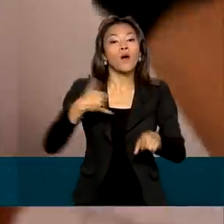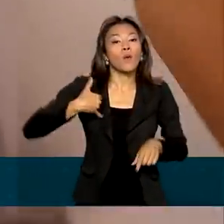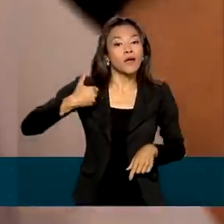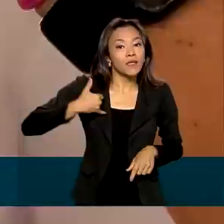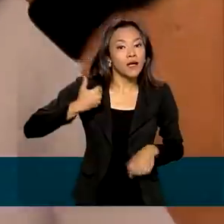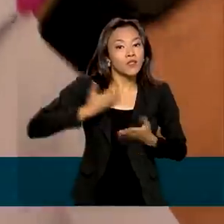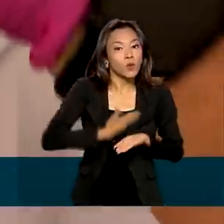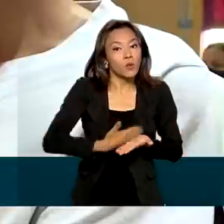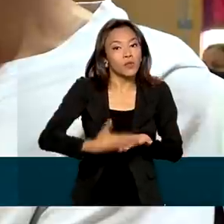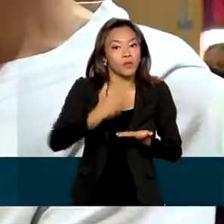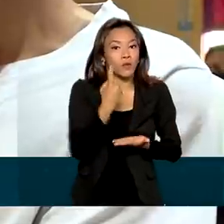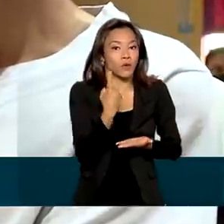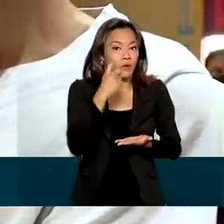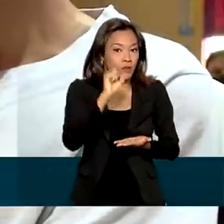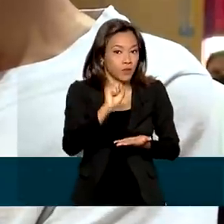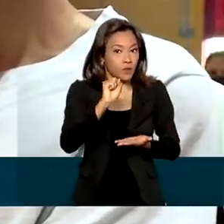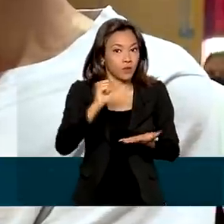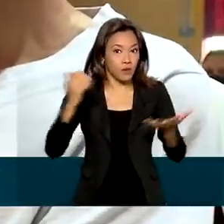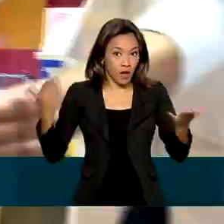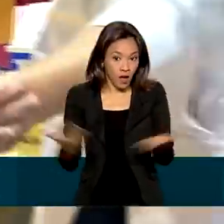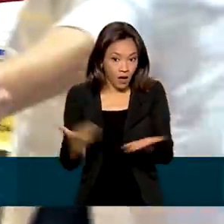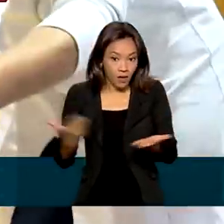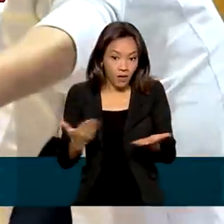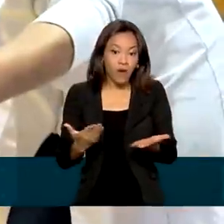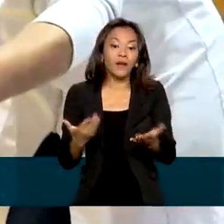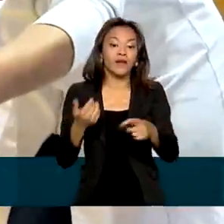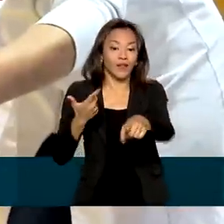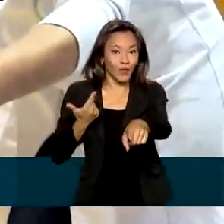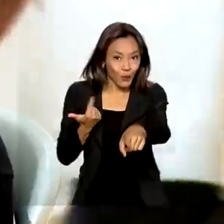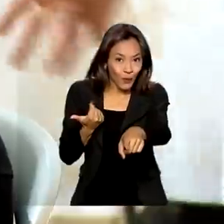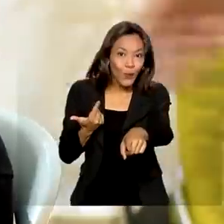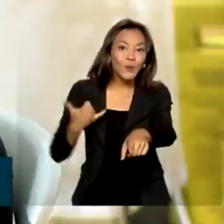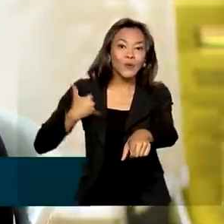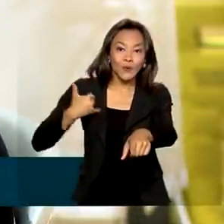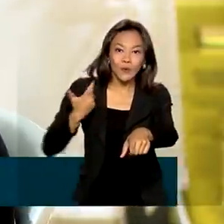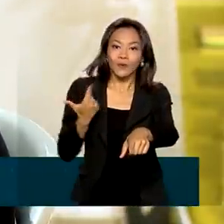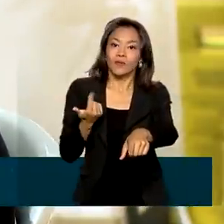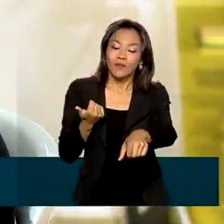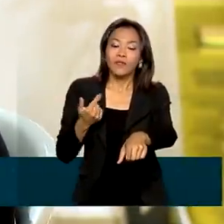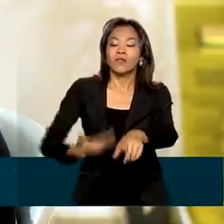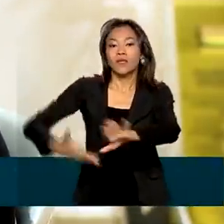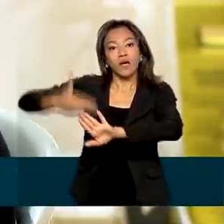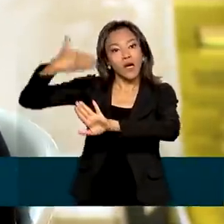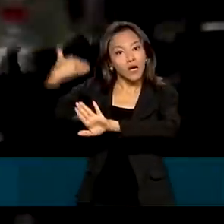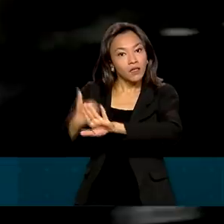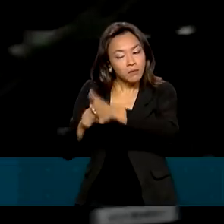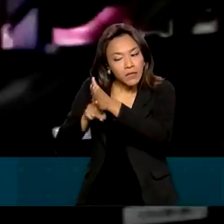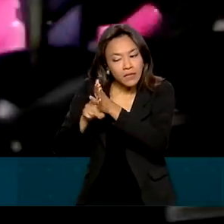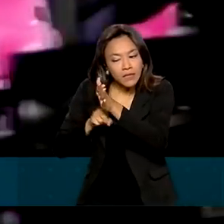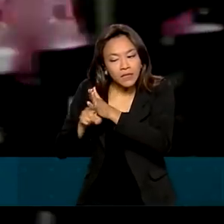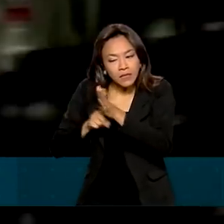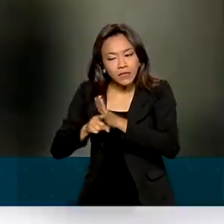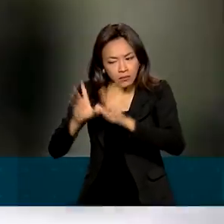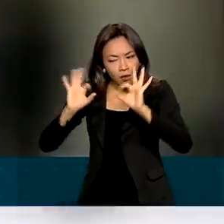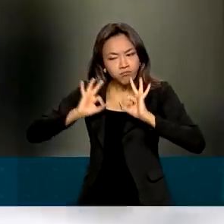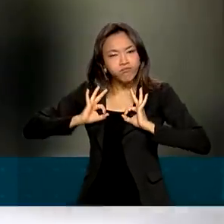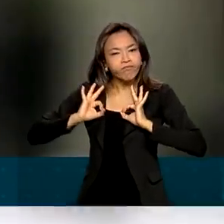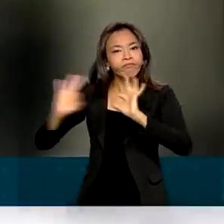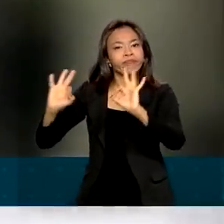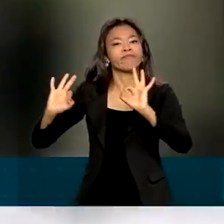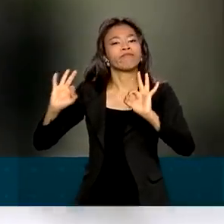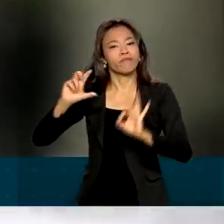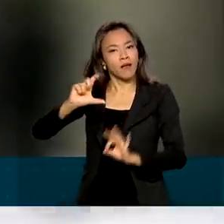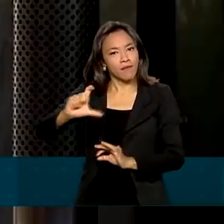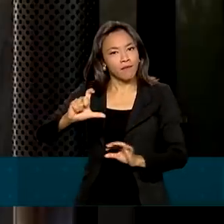de 18 anos, chegou aos maiores de 12 anos após pesquisas comprovarem a eficácia e segurança do